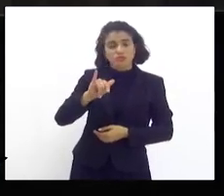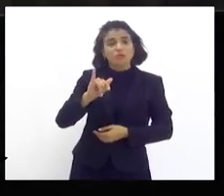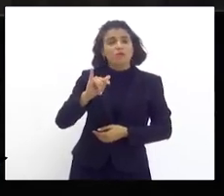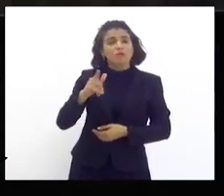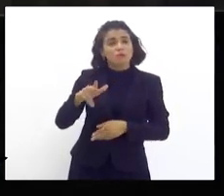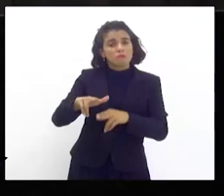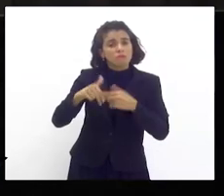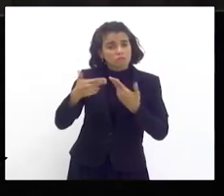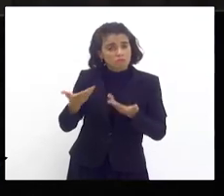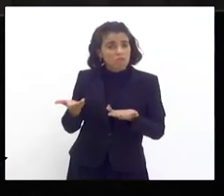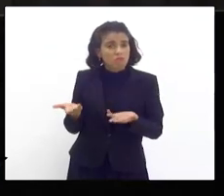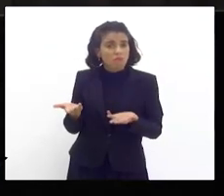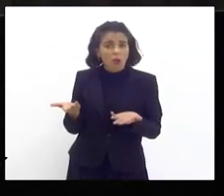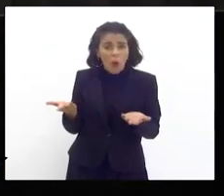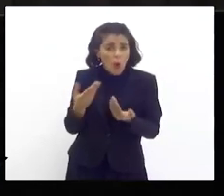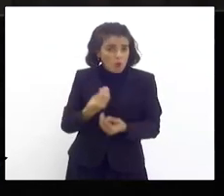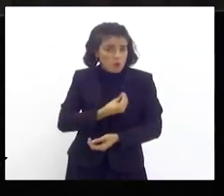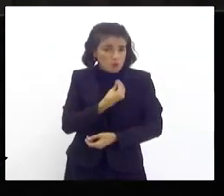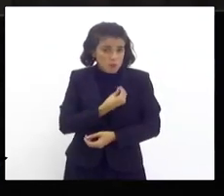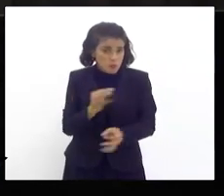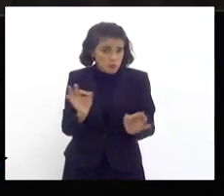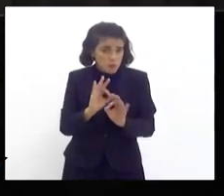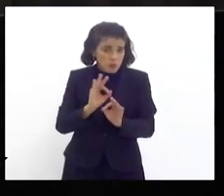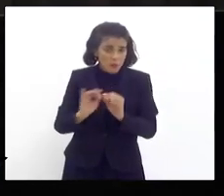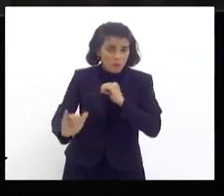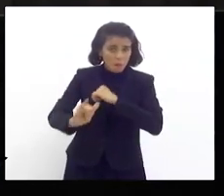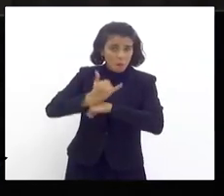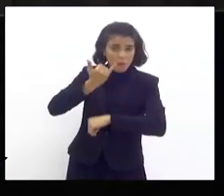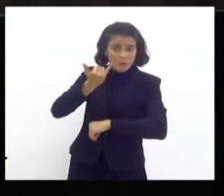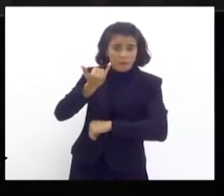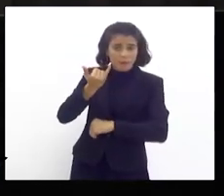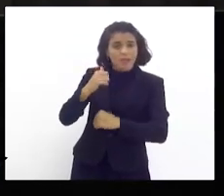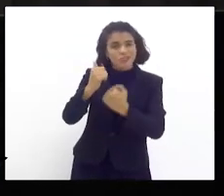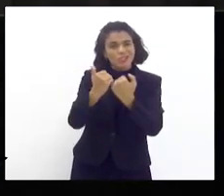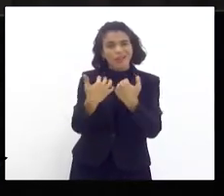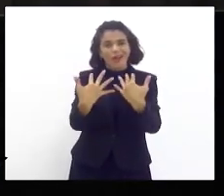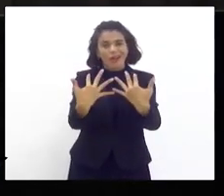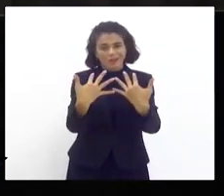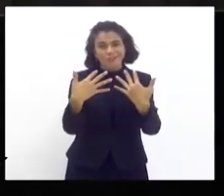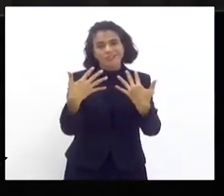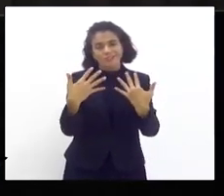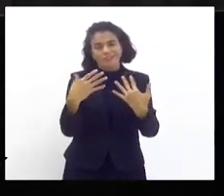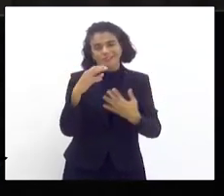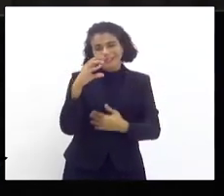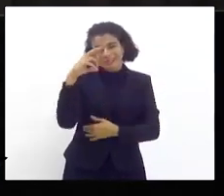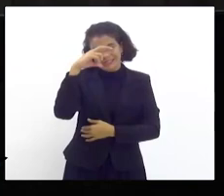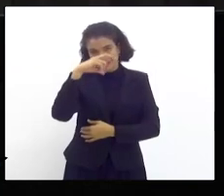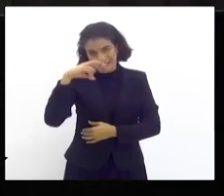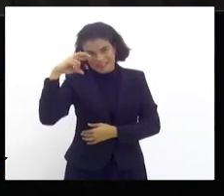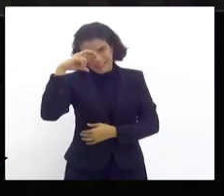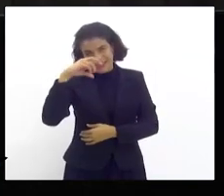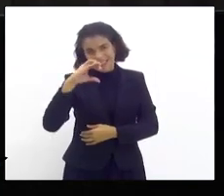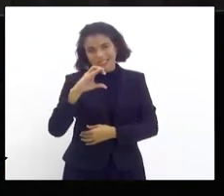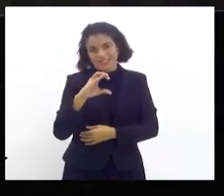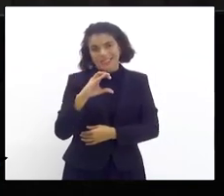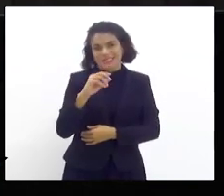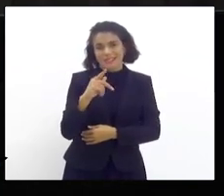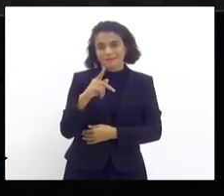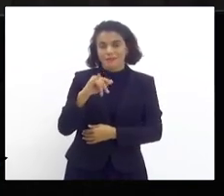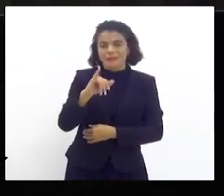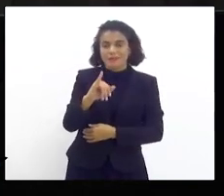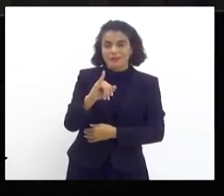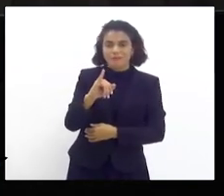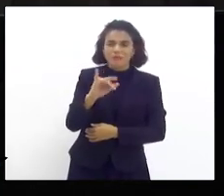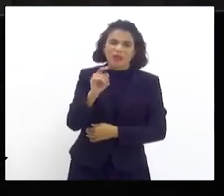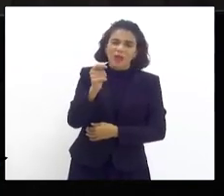presente hoje na audiência pública. Então, como nós temos a audiência, a CPI, que já foi instalada, a CPI